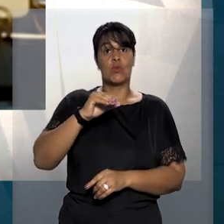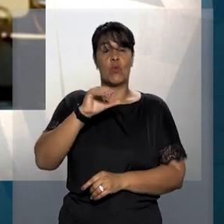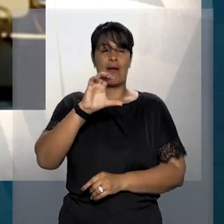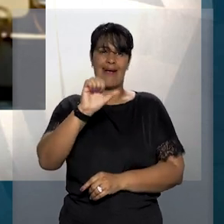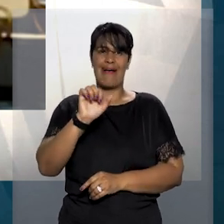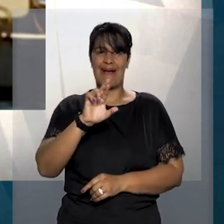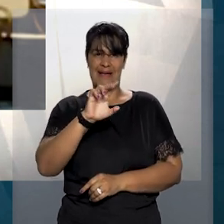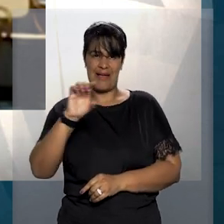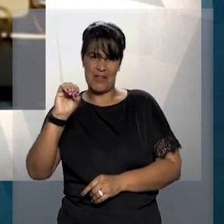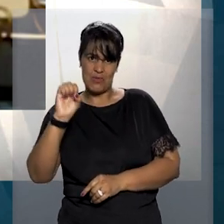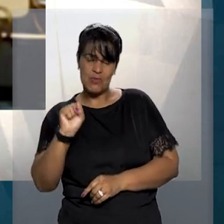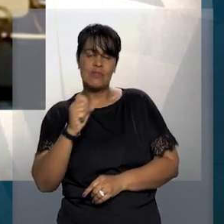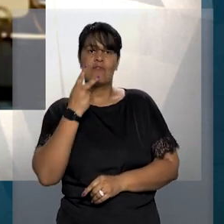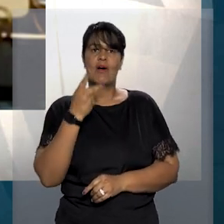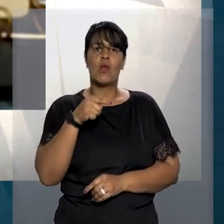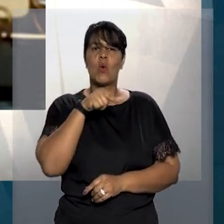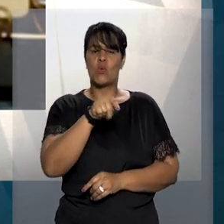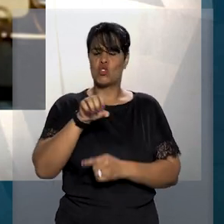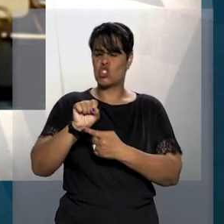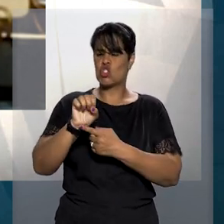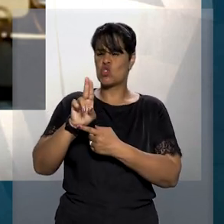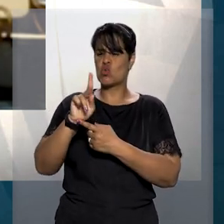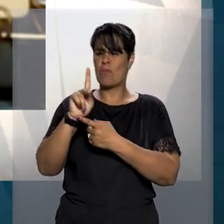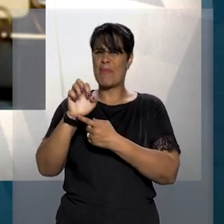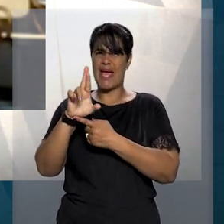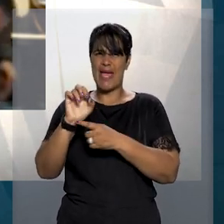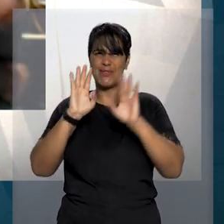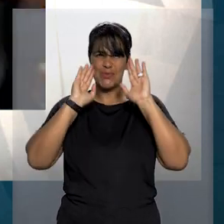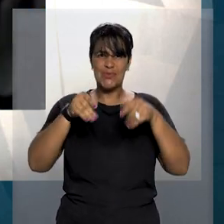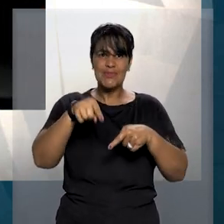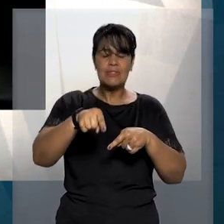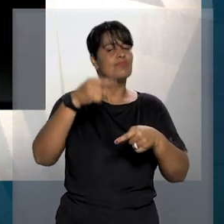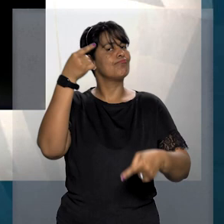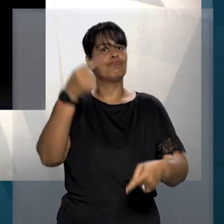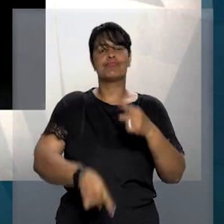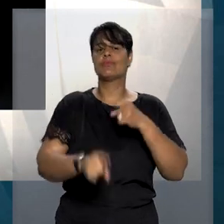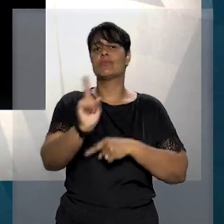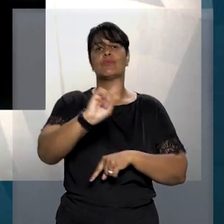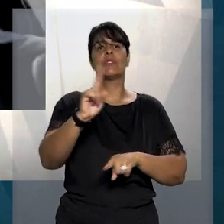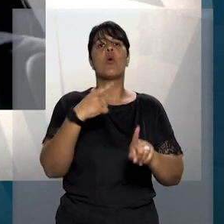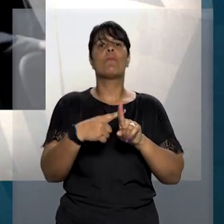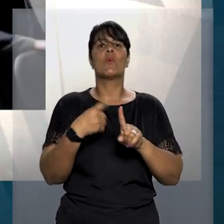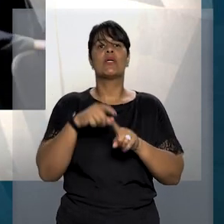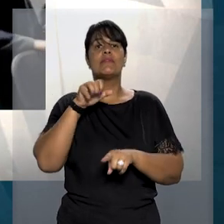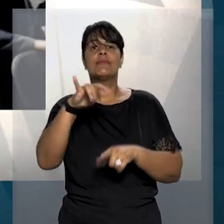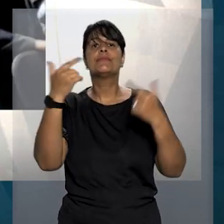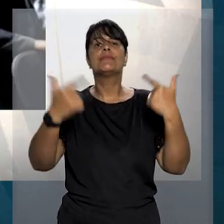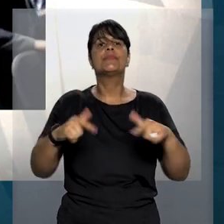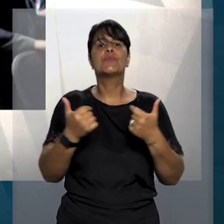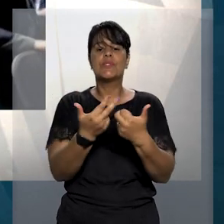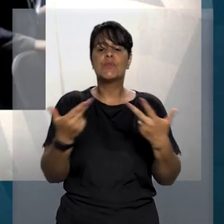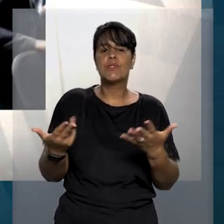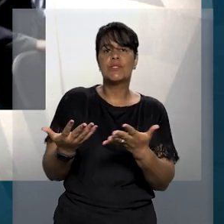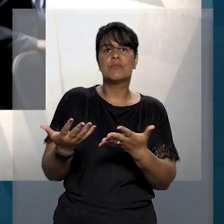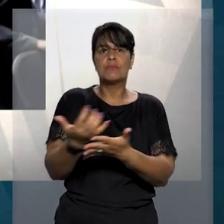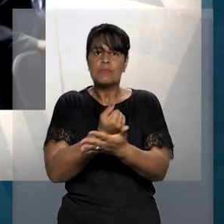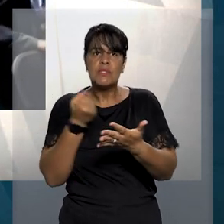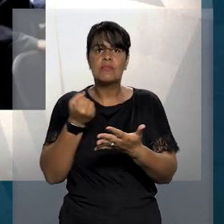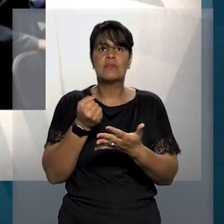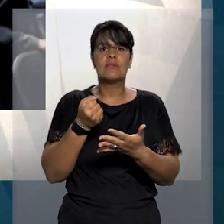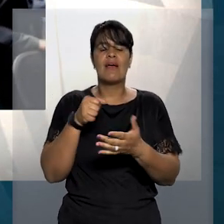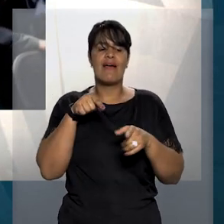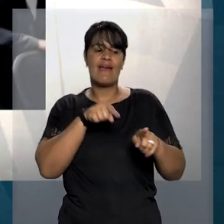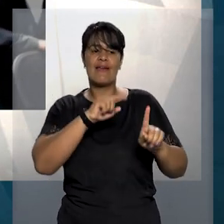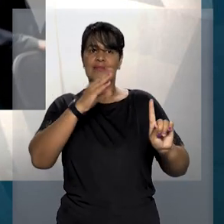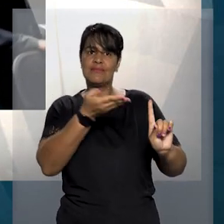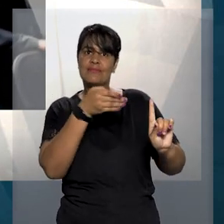observou que não é possível aplicar o Instituto da Suprécio, pois a inexistência de bens no processo de execução não